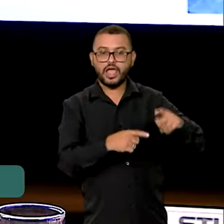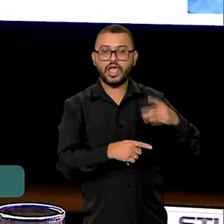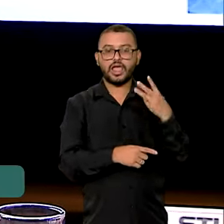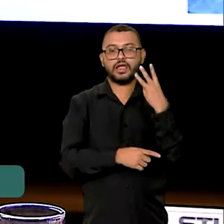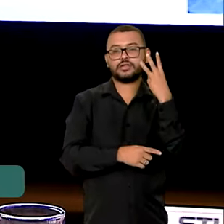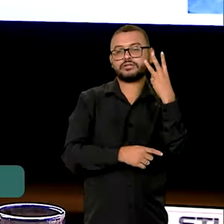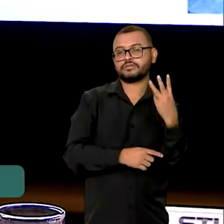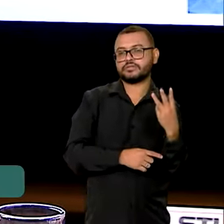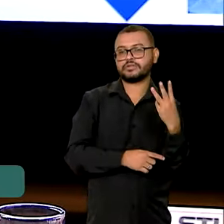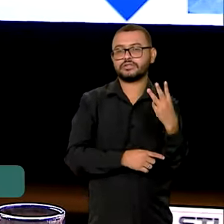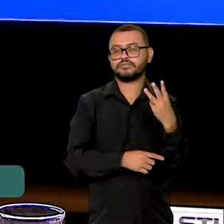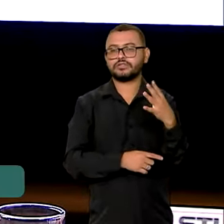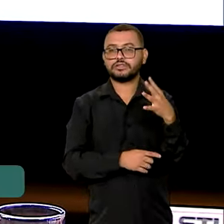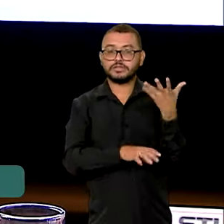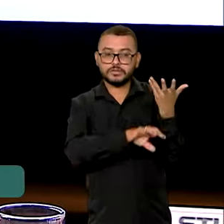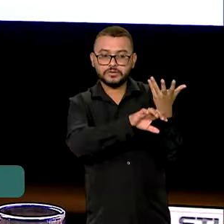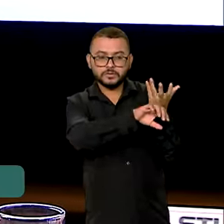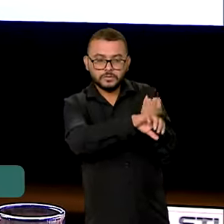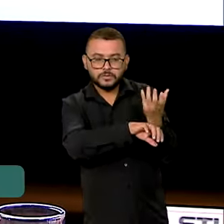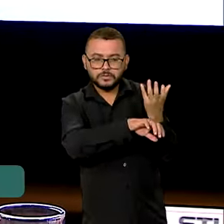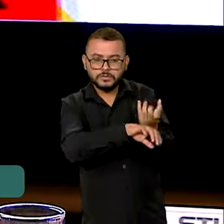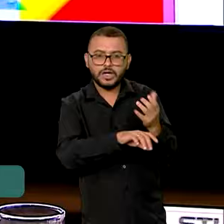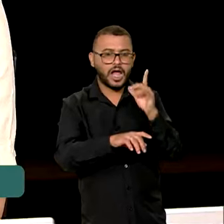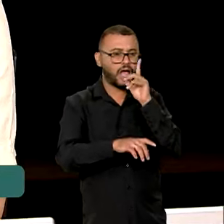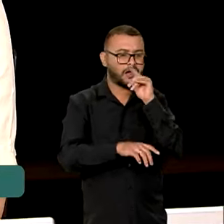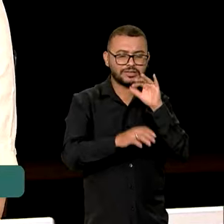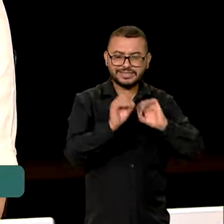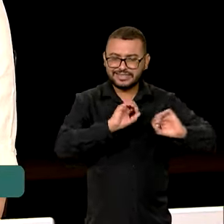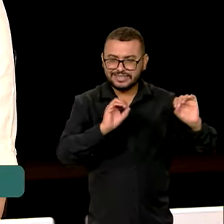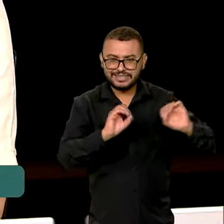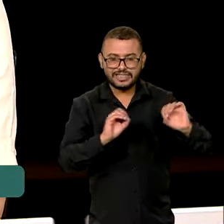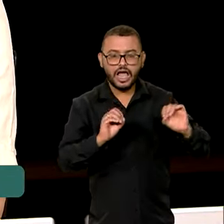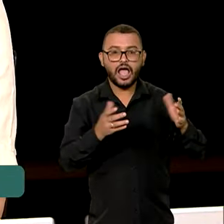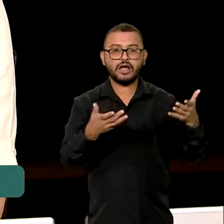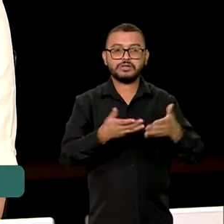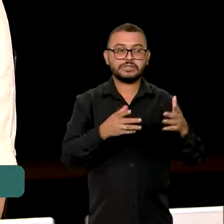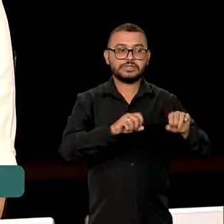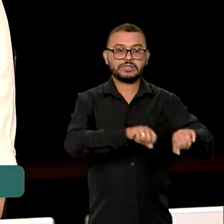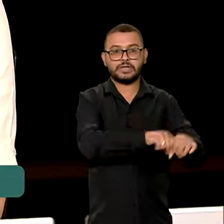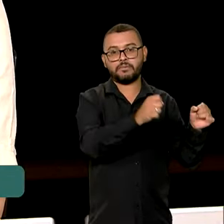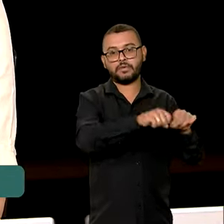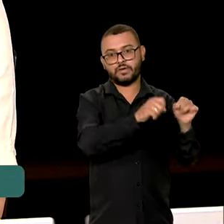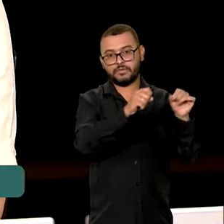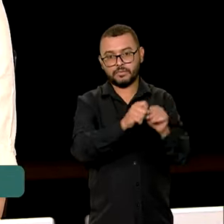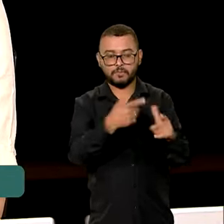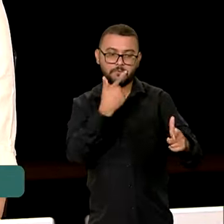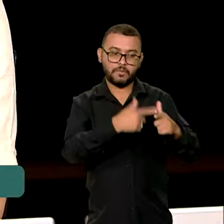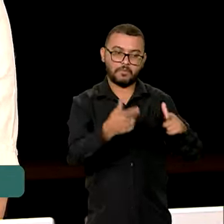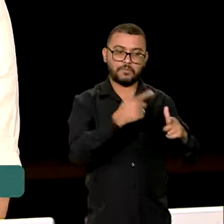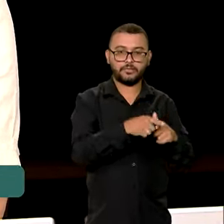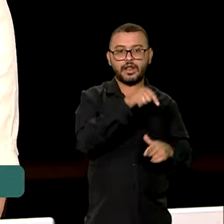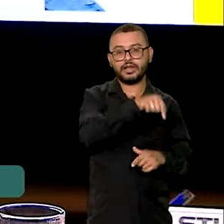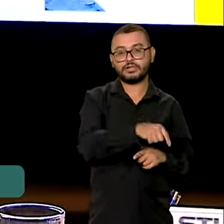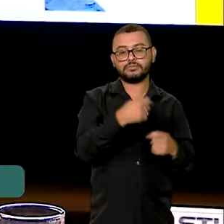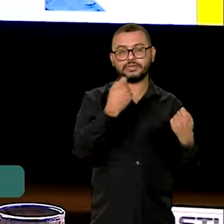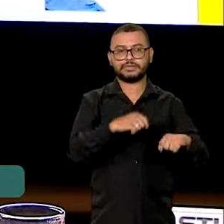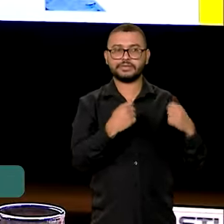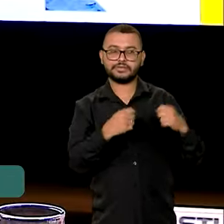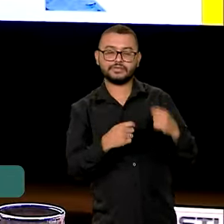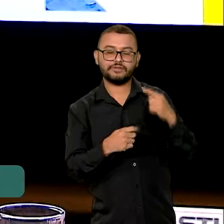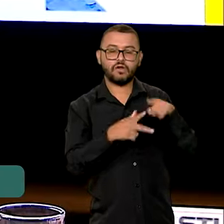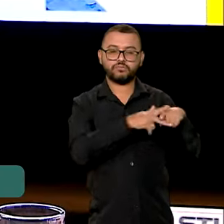três secas consecutivas, quebras de safras muito fortes e que precisa ter uma